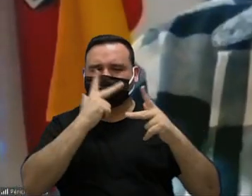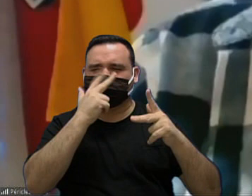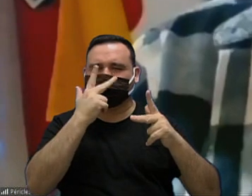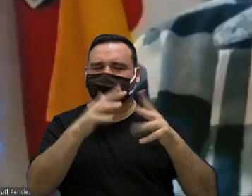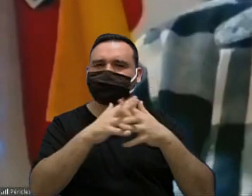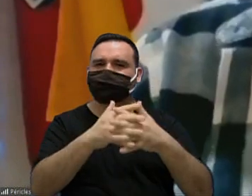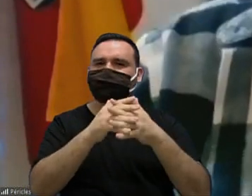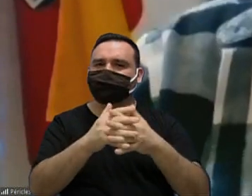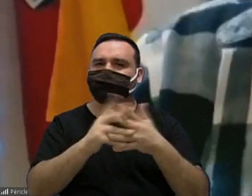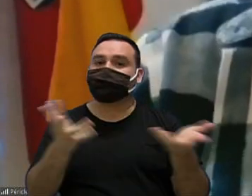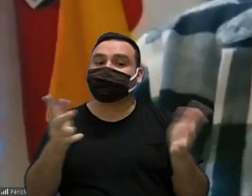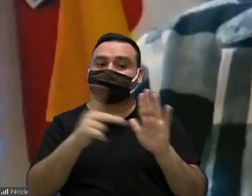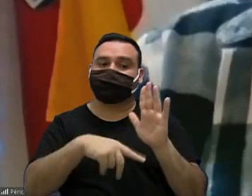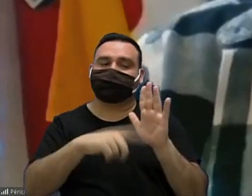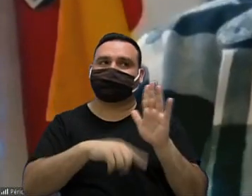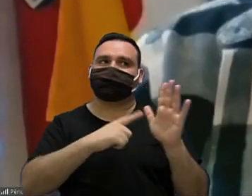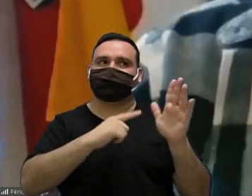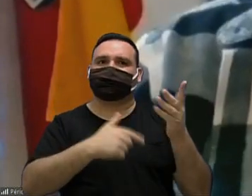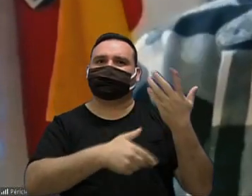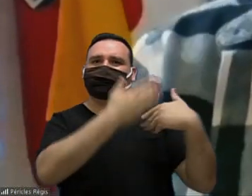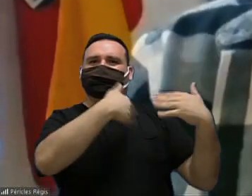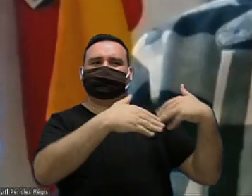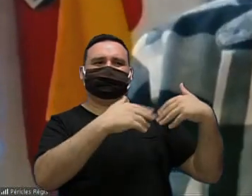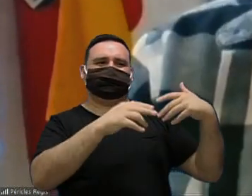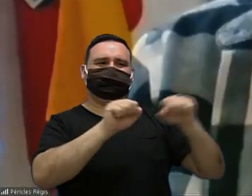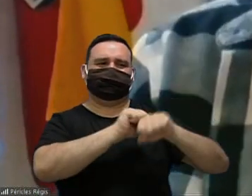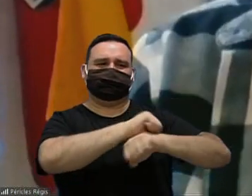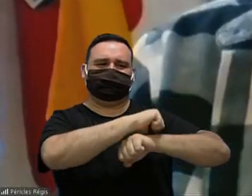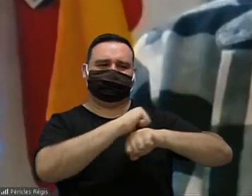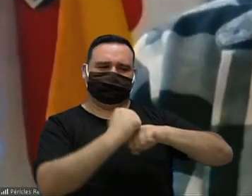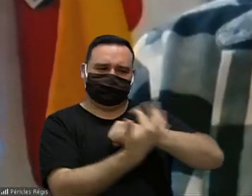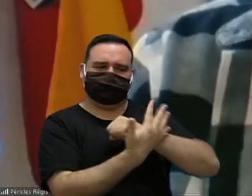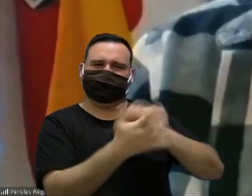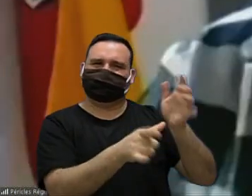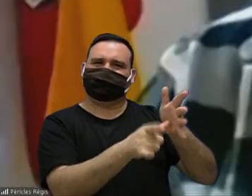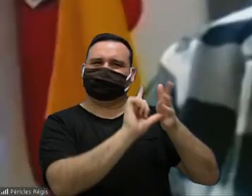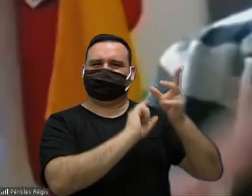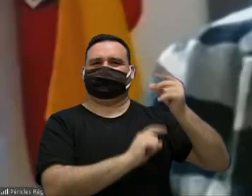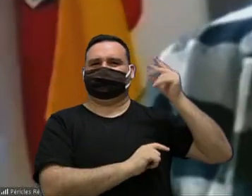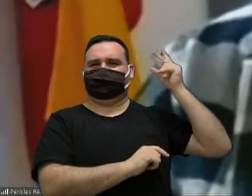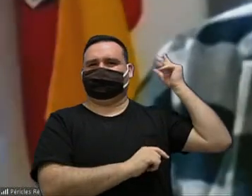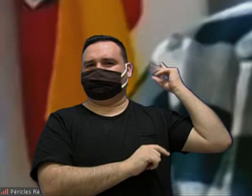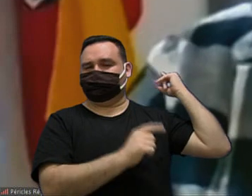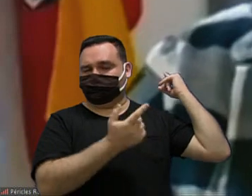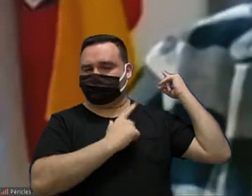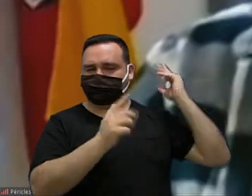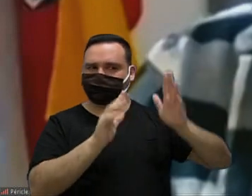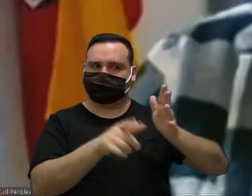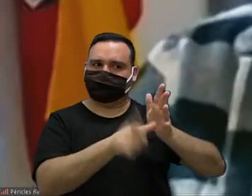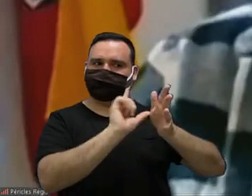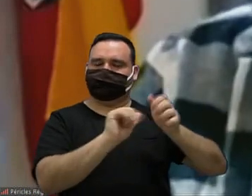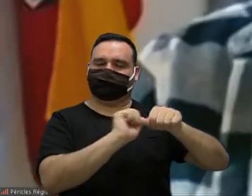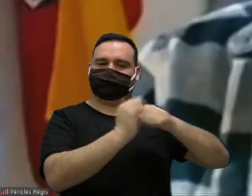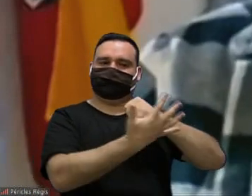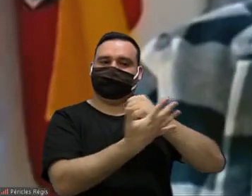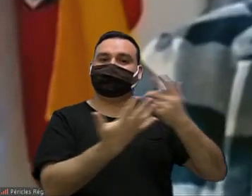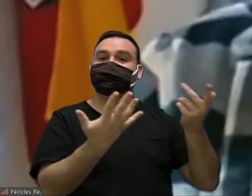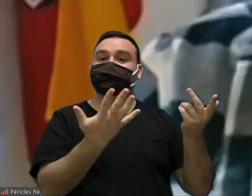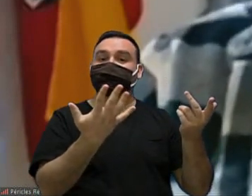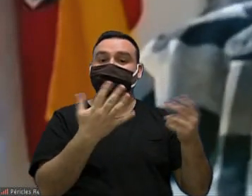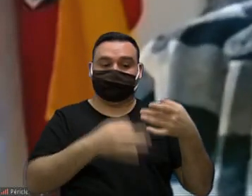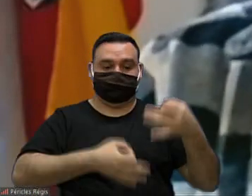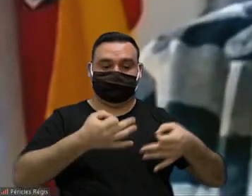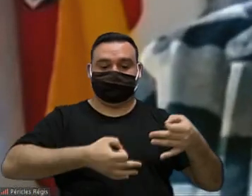esse projeto ele entrou bem antes da da covid bem antes disso tudo que acontecendo o parecer de